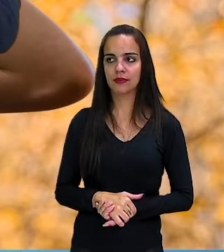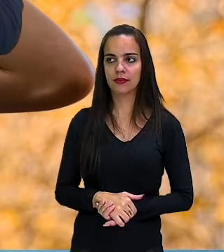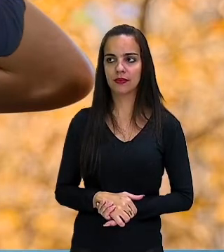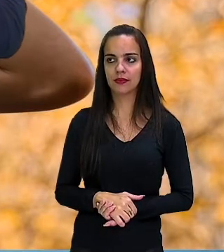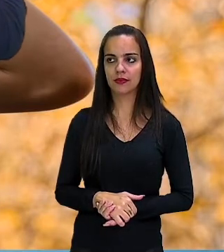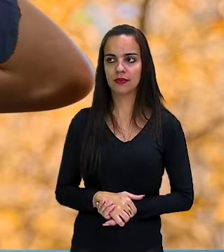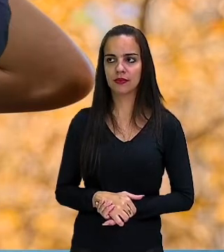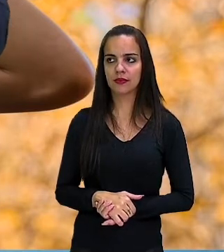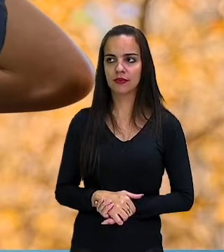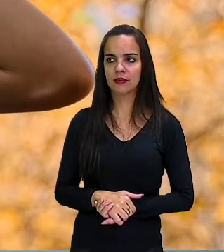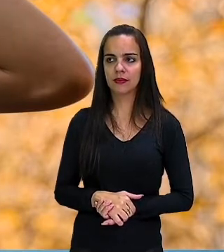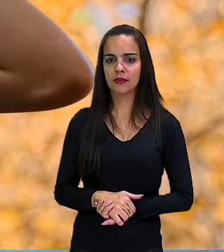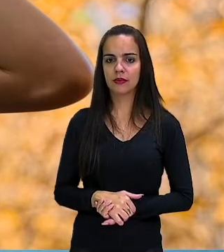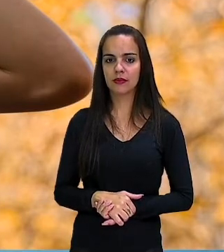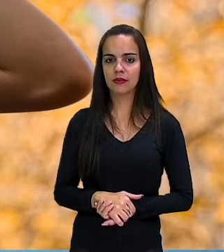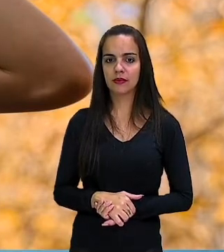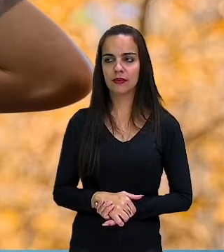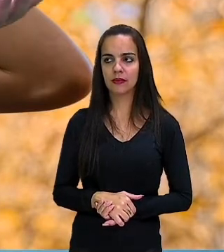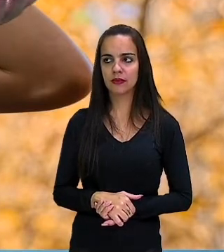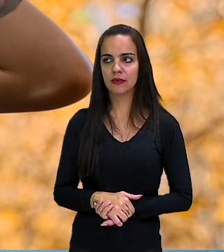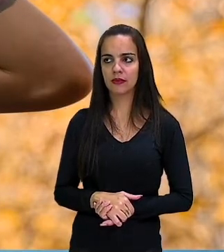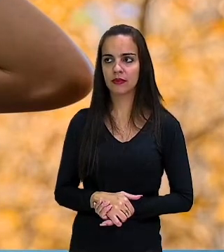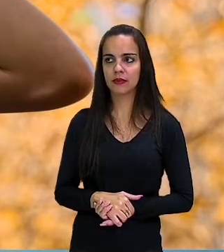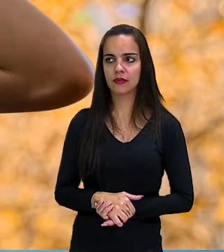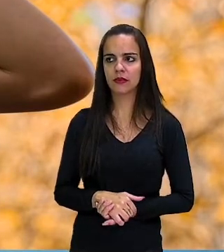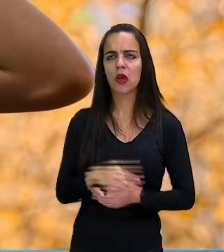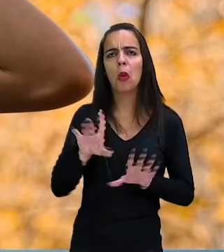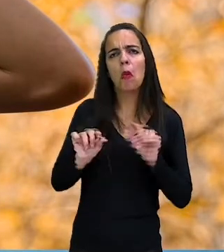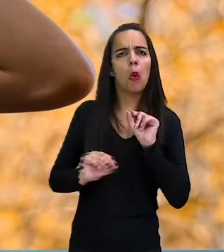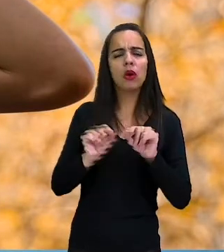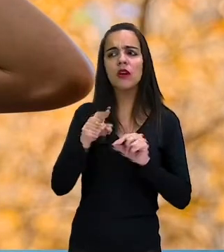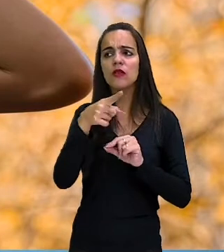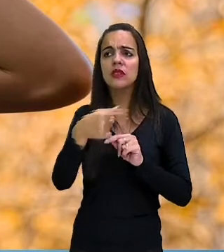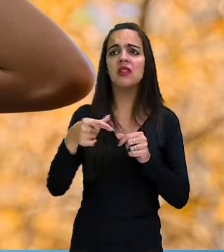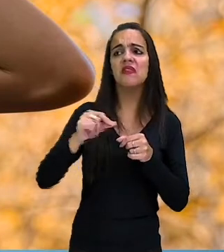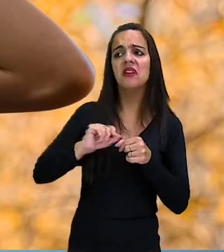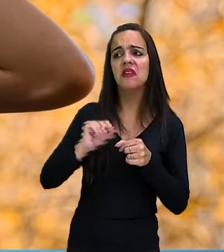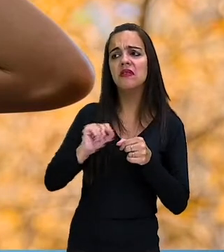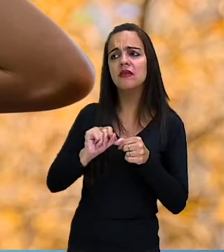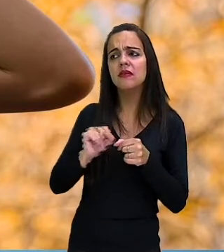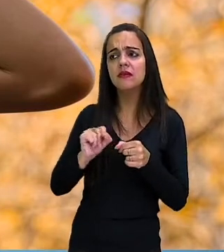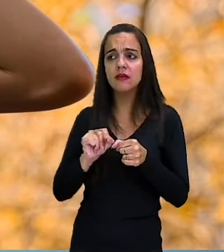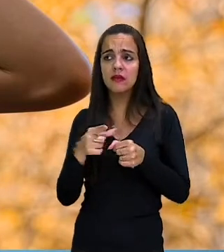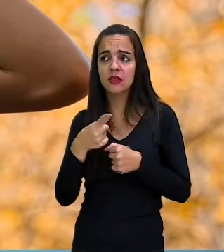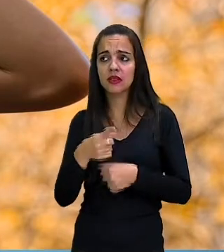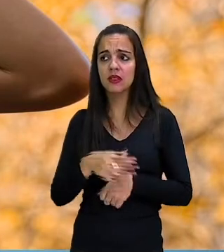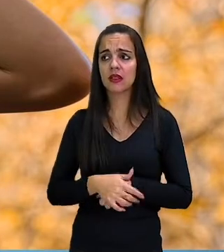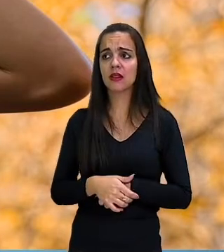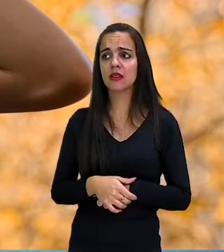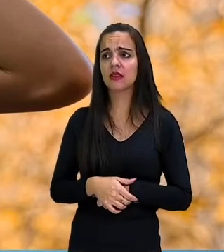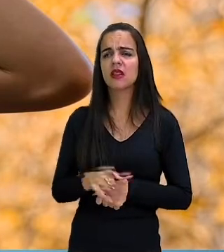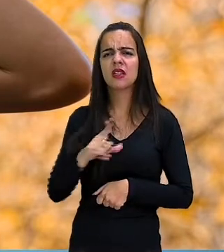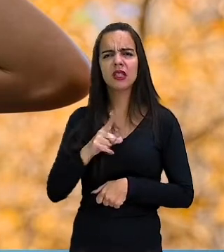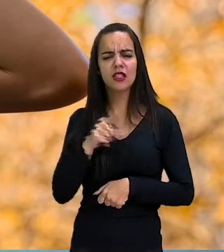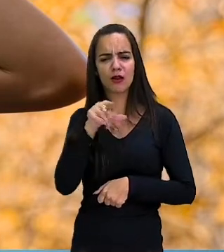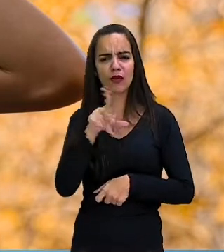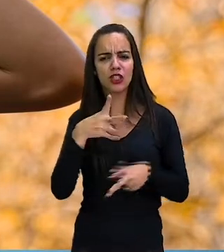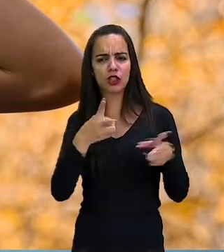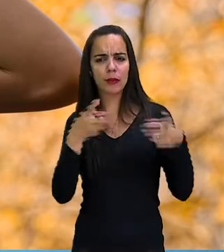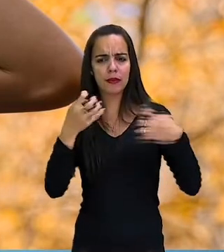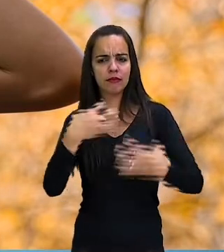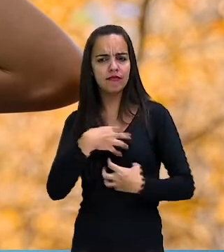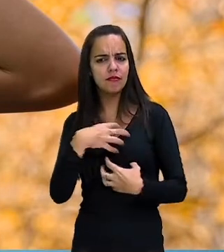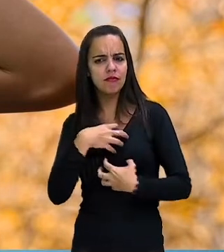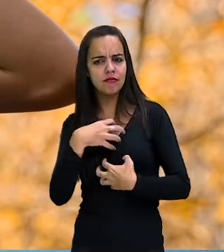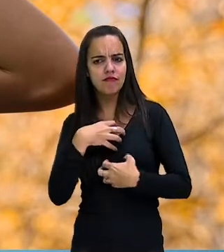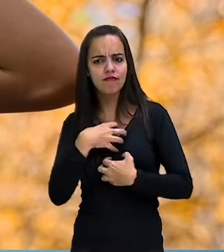O que você deveria fazer se você tem aí, se você tem sinais com